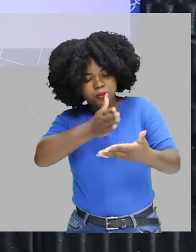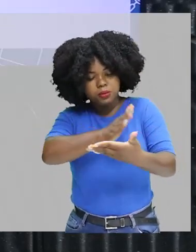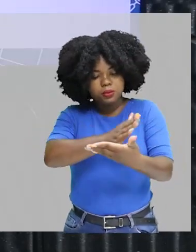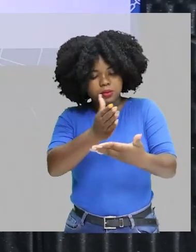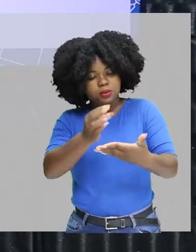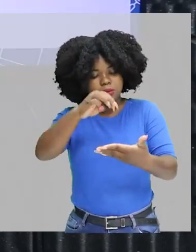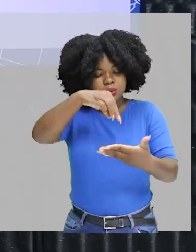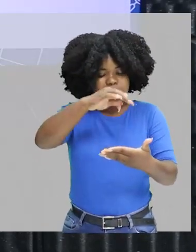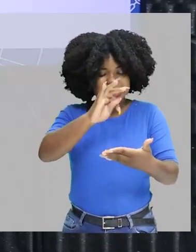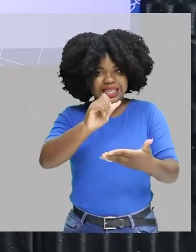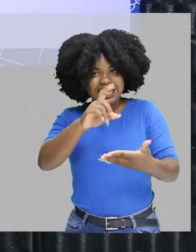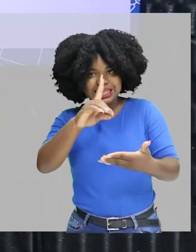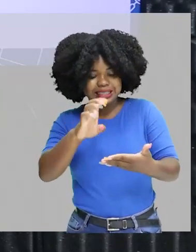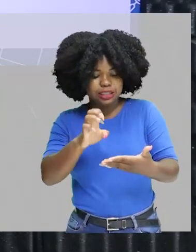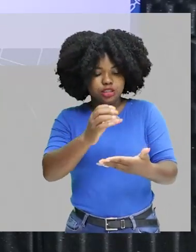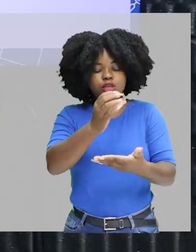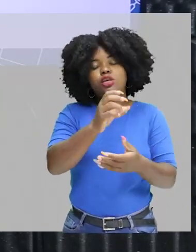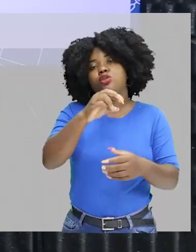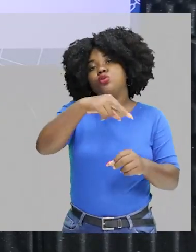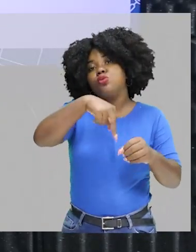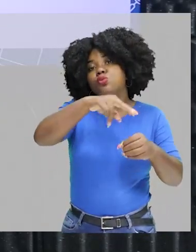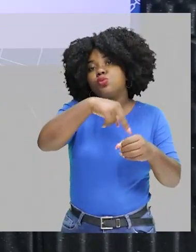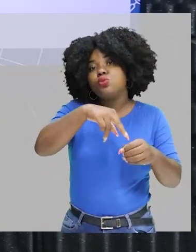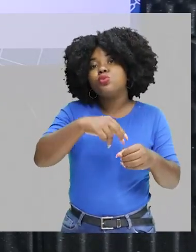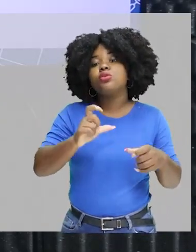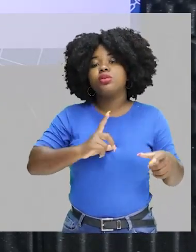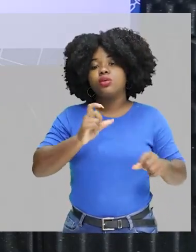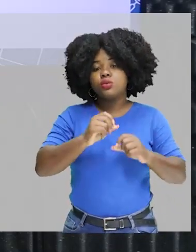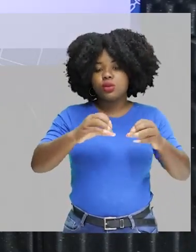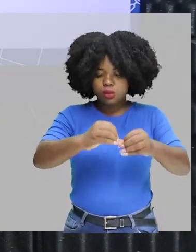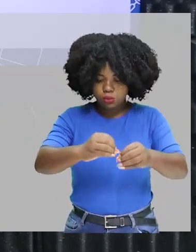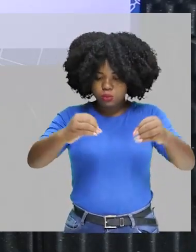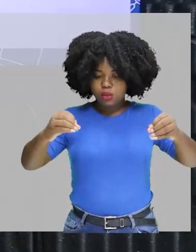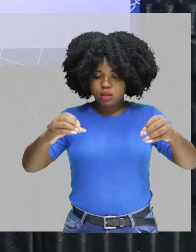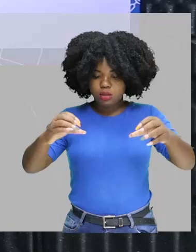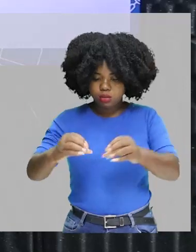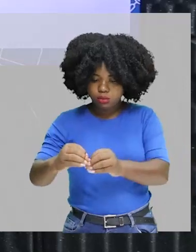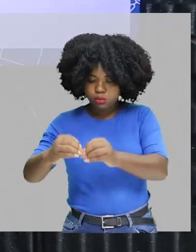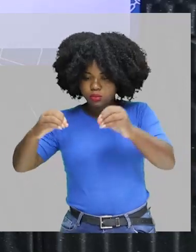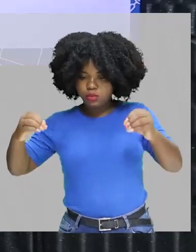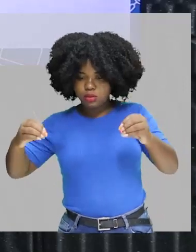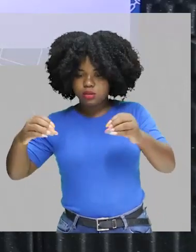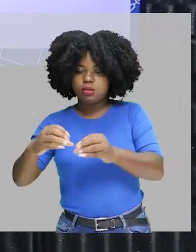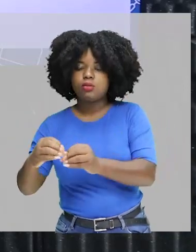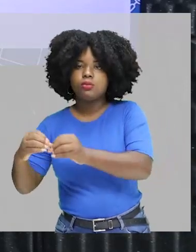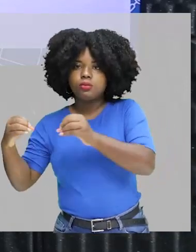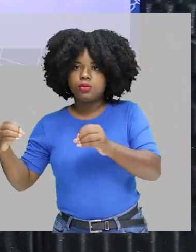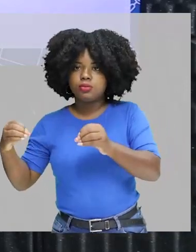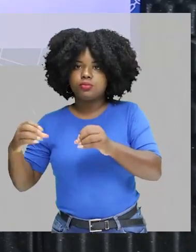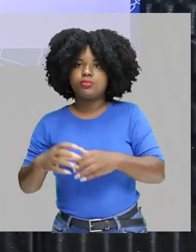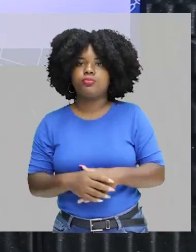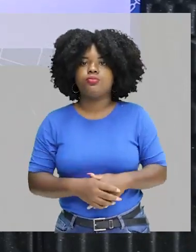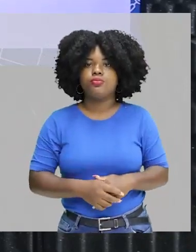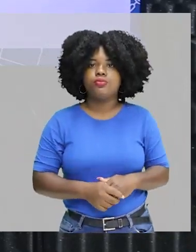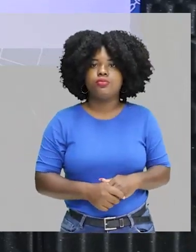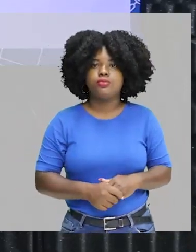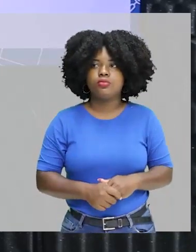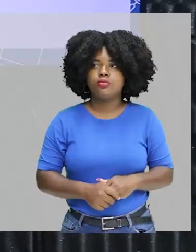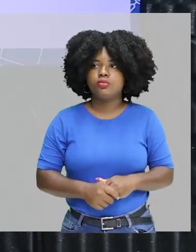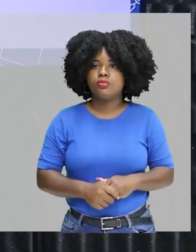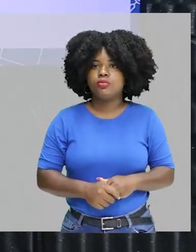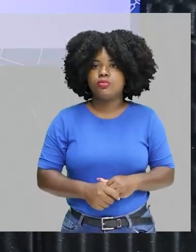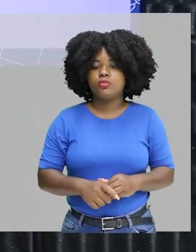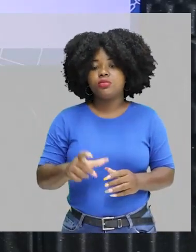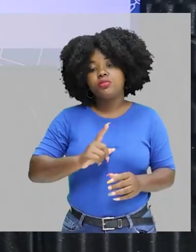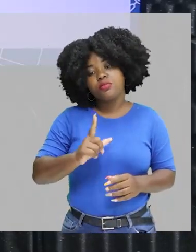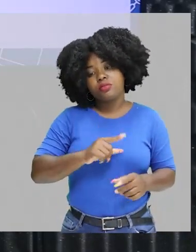núcleos radioativos sofram a desintegração. Eu também posso trabalhar com algumas outras